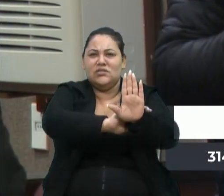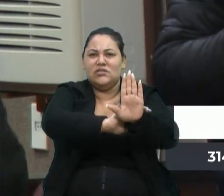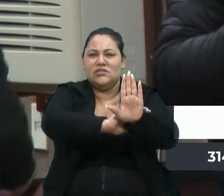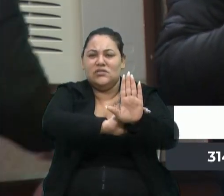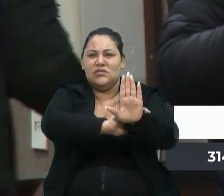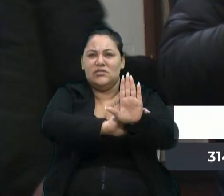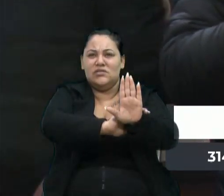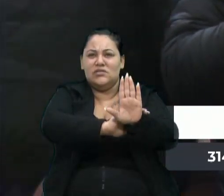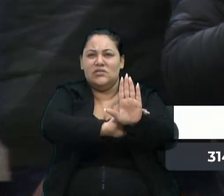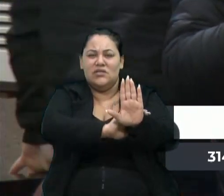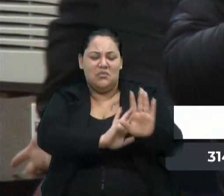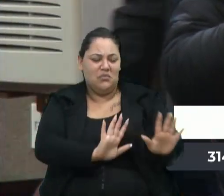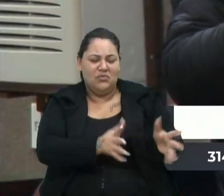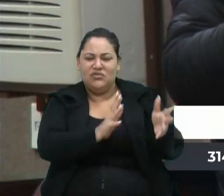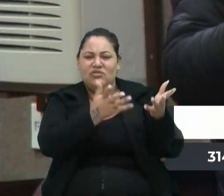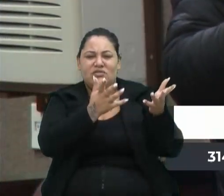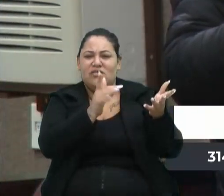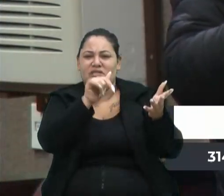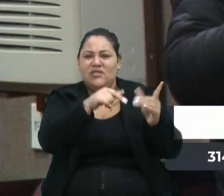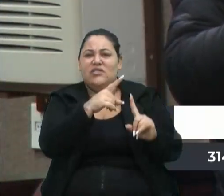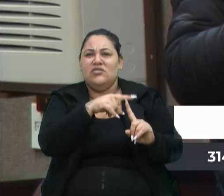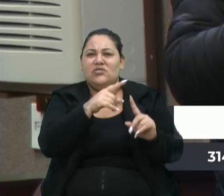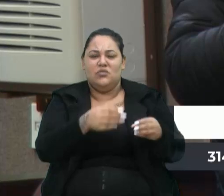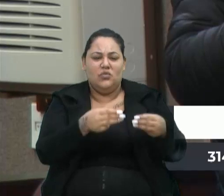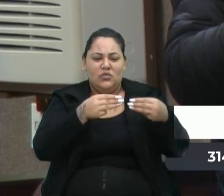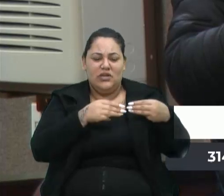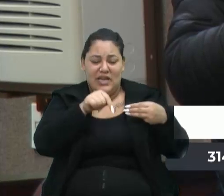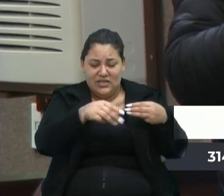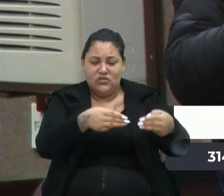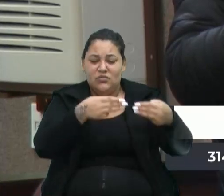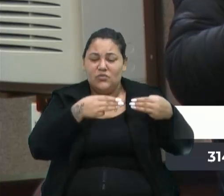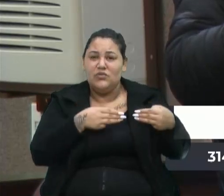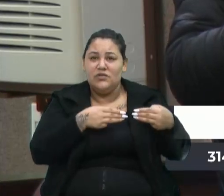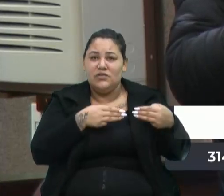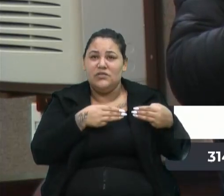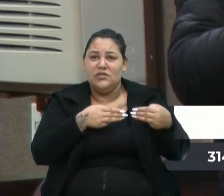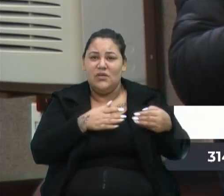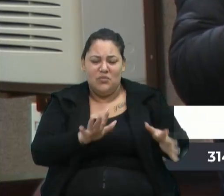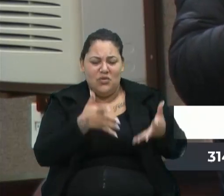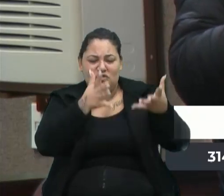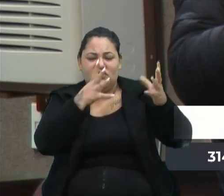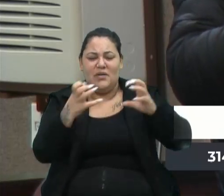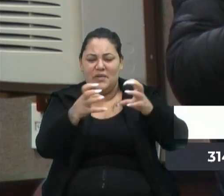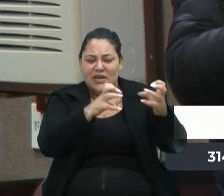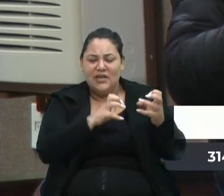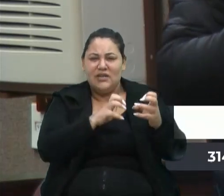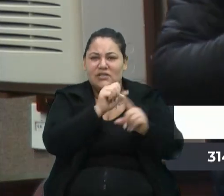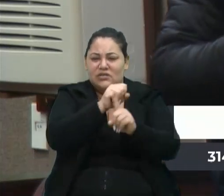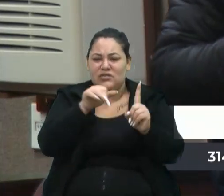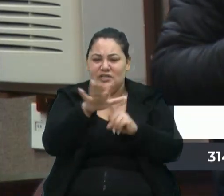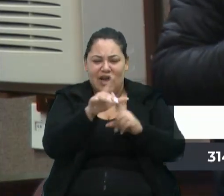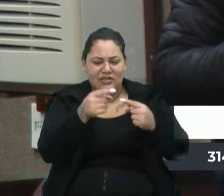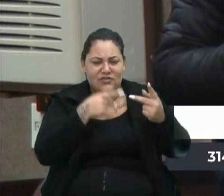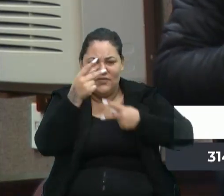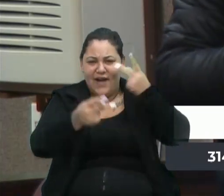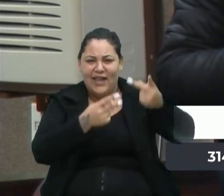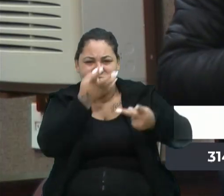Ele estimula, esse tipo de emoção estimula o atrito entre a sociedade, estimula o discurso de ódio.